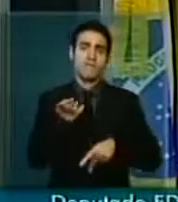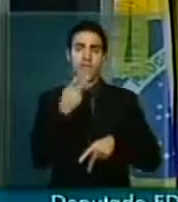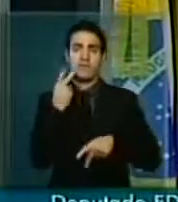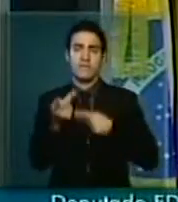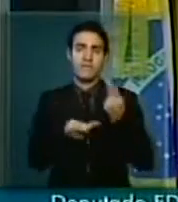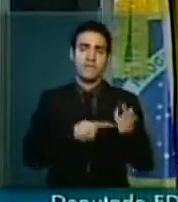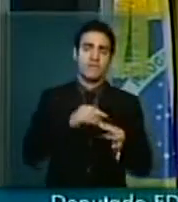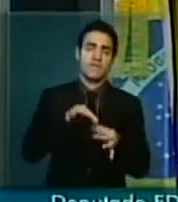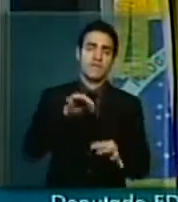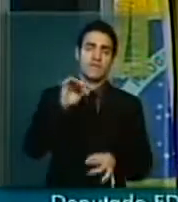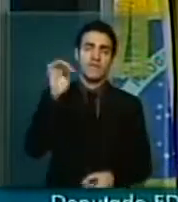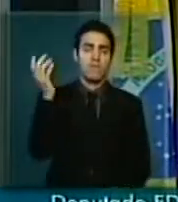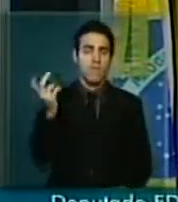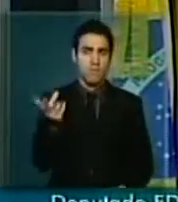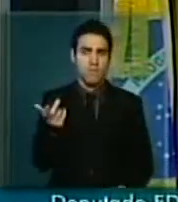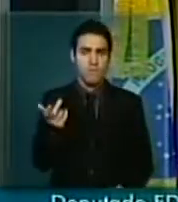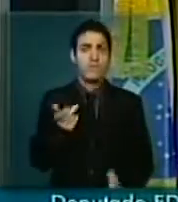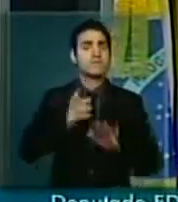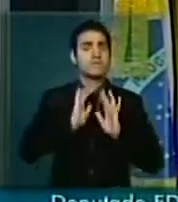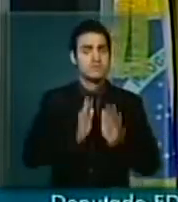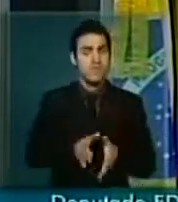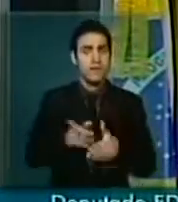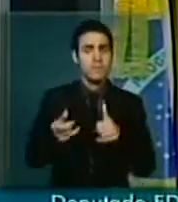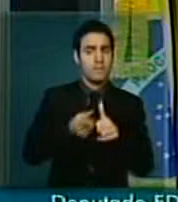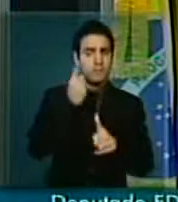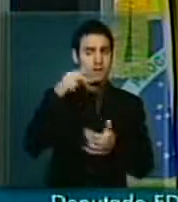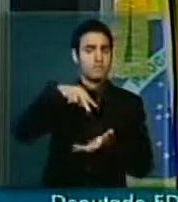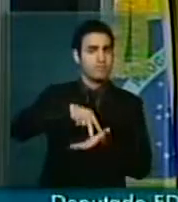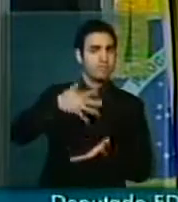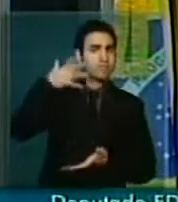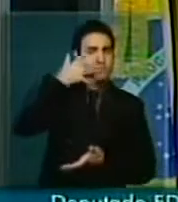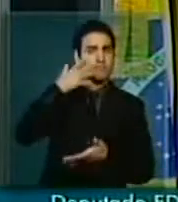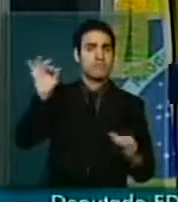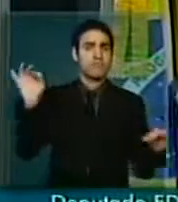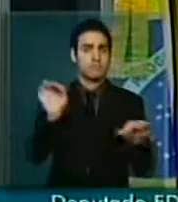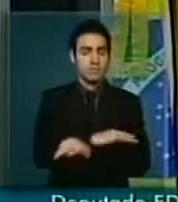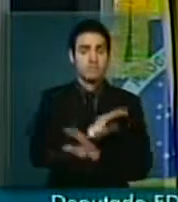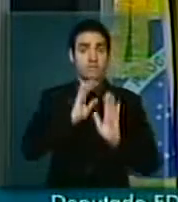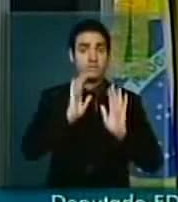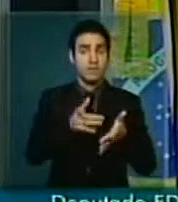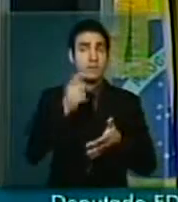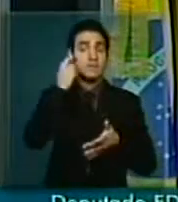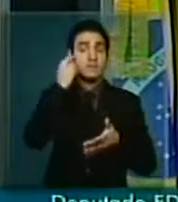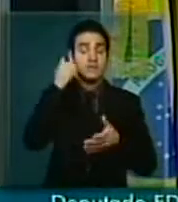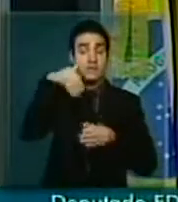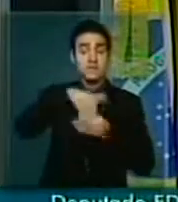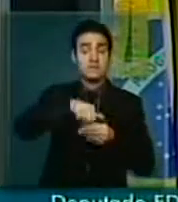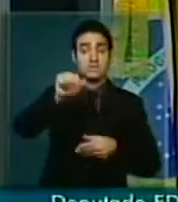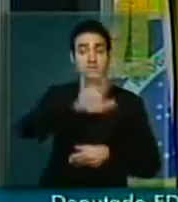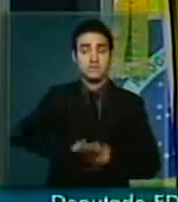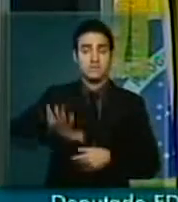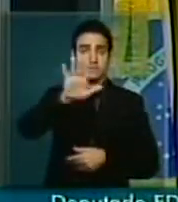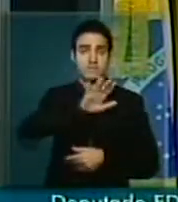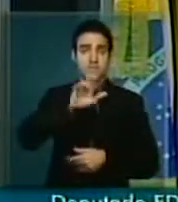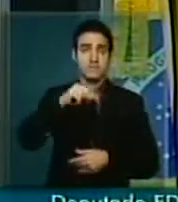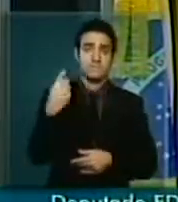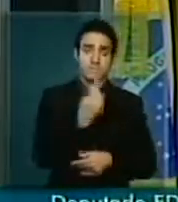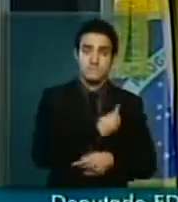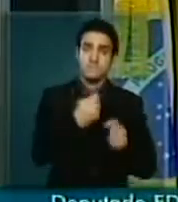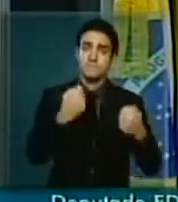muitas e muitas vezes, já fiz o primeiro pronunciamento, precisamos ter eleições gerais, precisamos